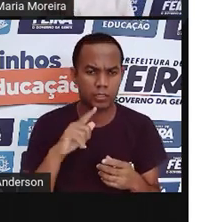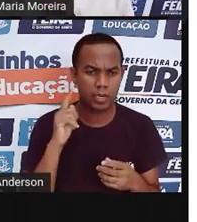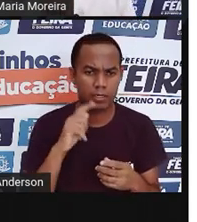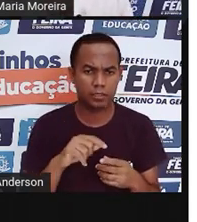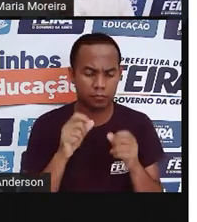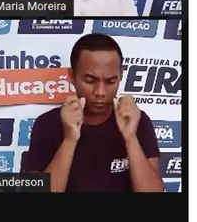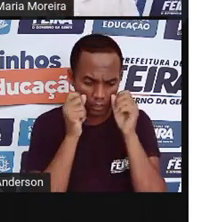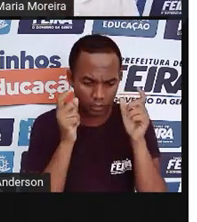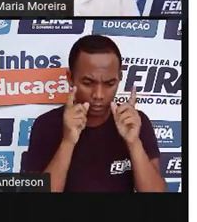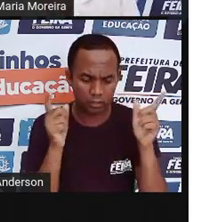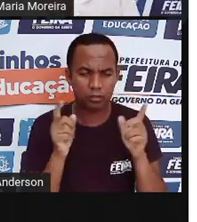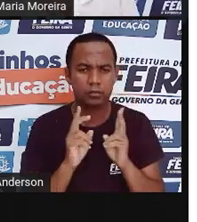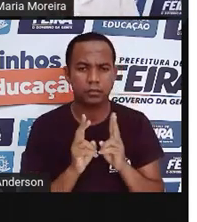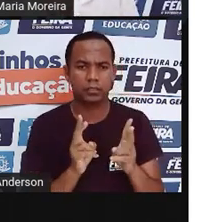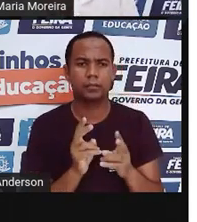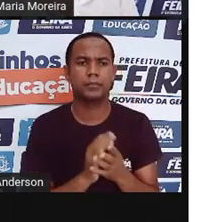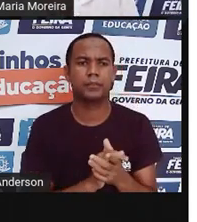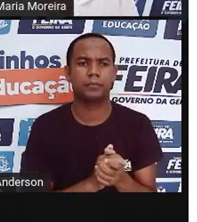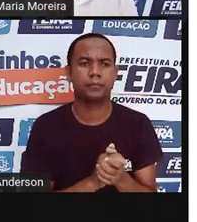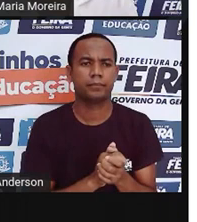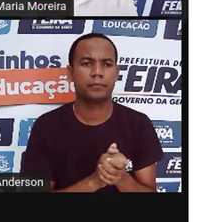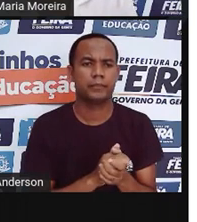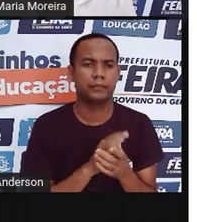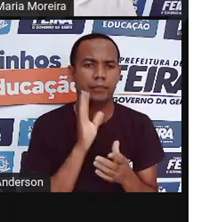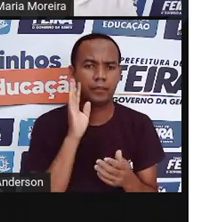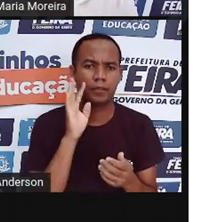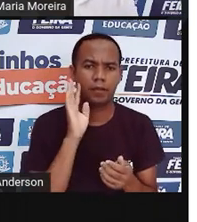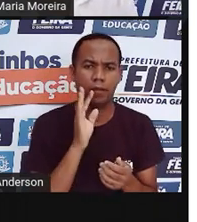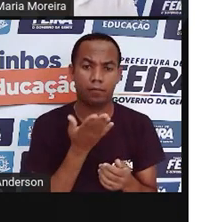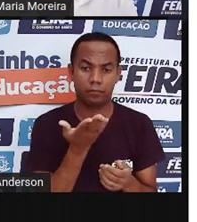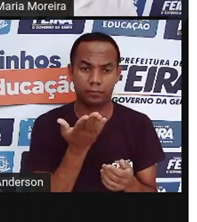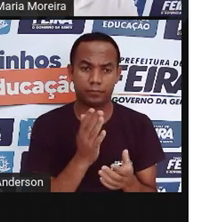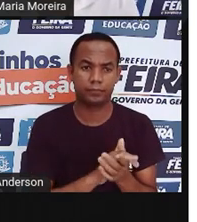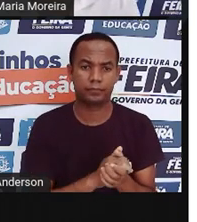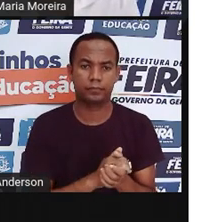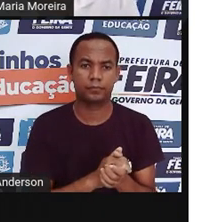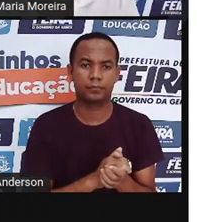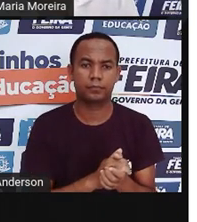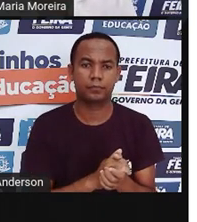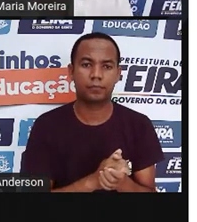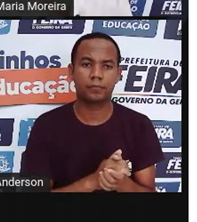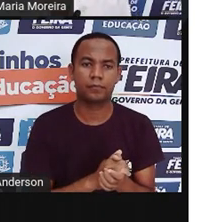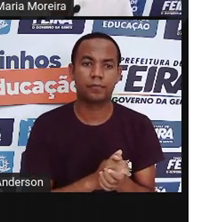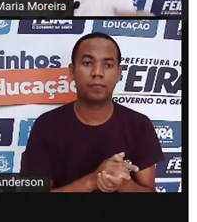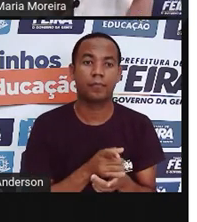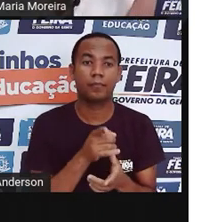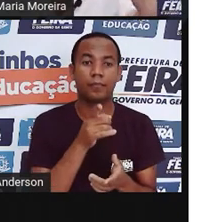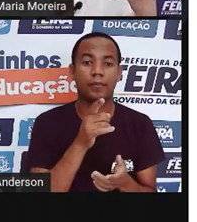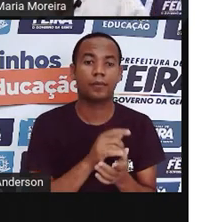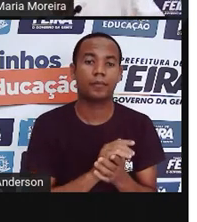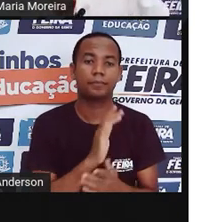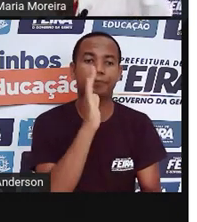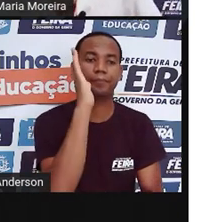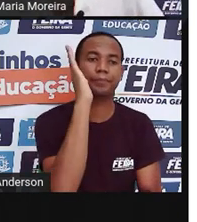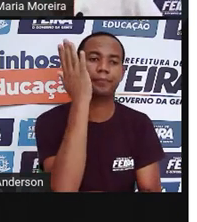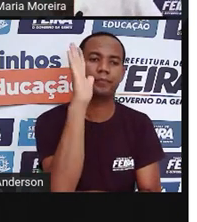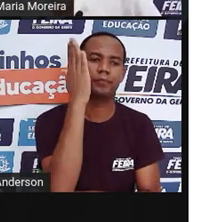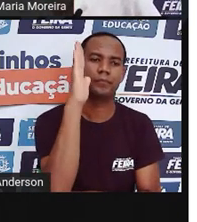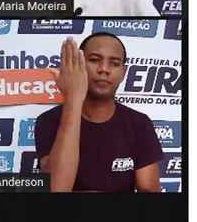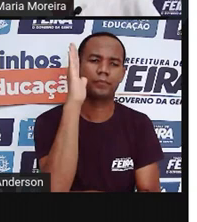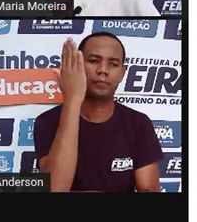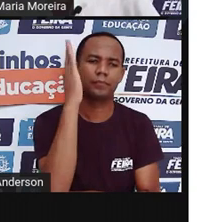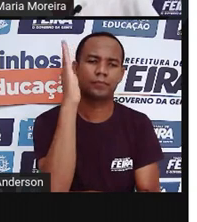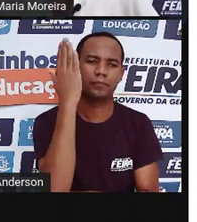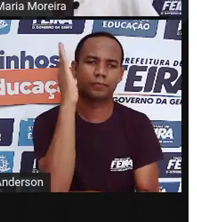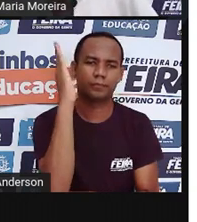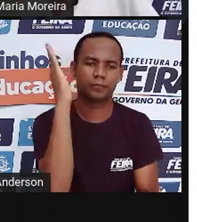atento a essas coisas. Bacanas demais. Eu imagino aí que ninguém nem tinha parado para pensar nessas coisas.